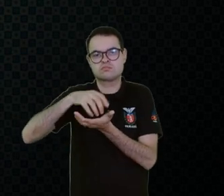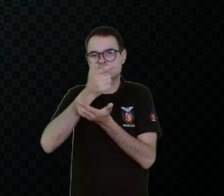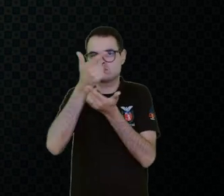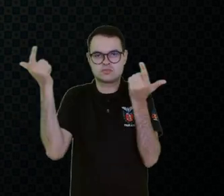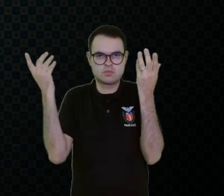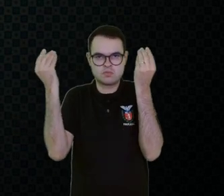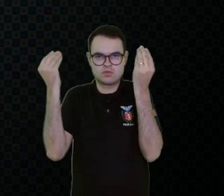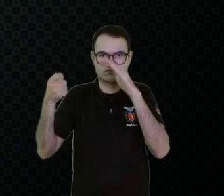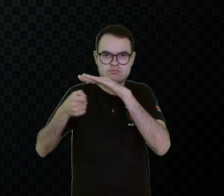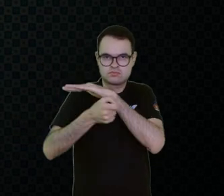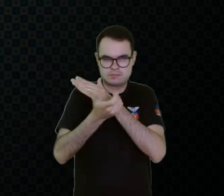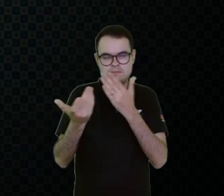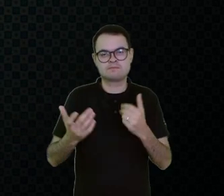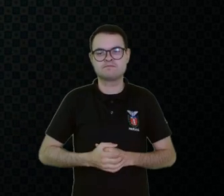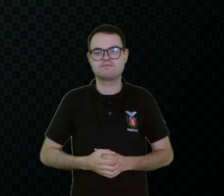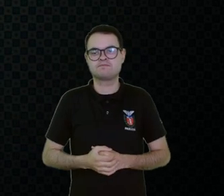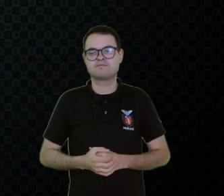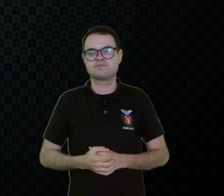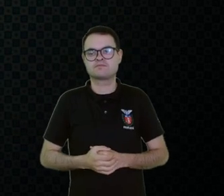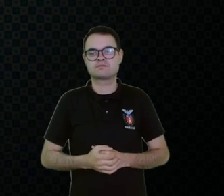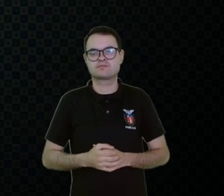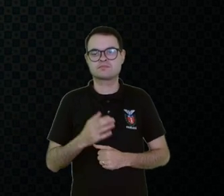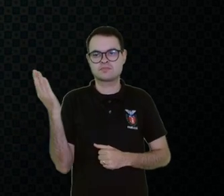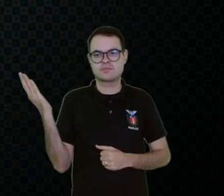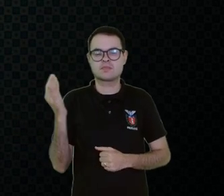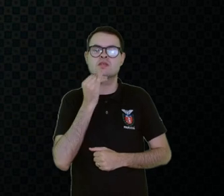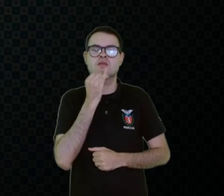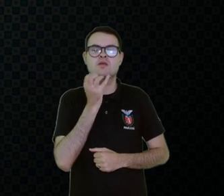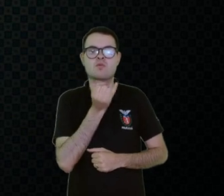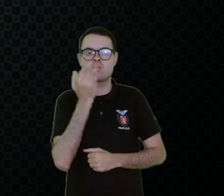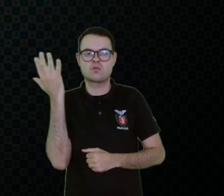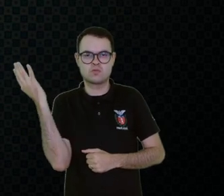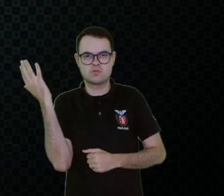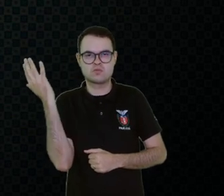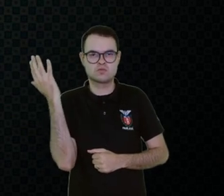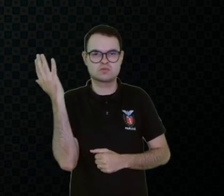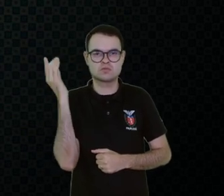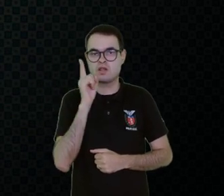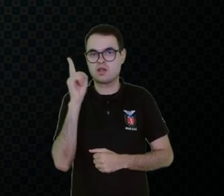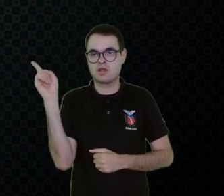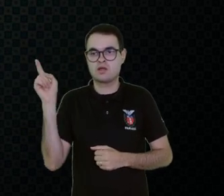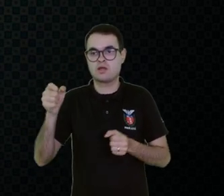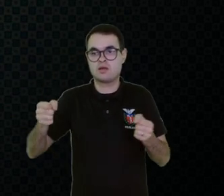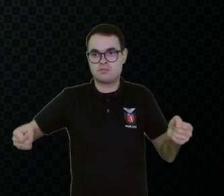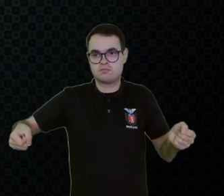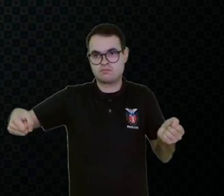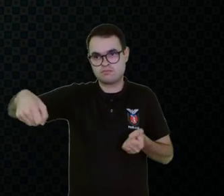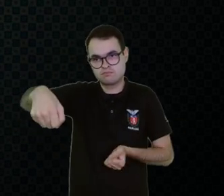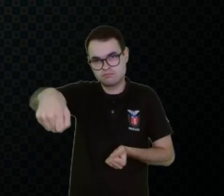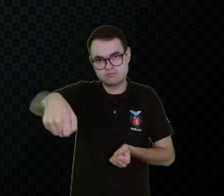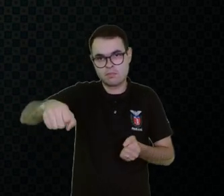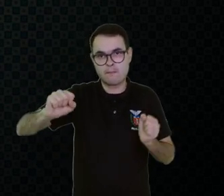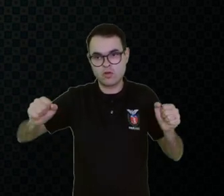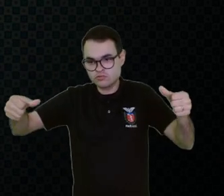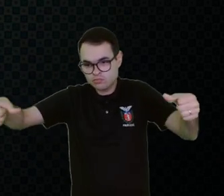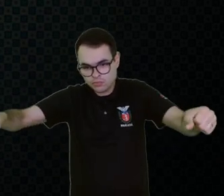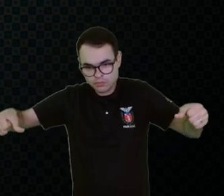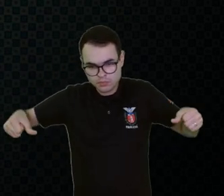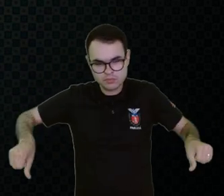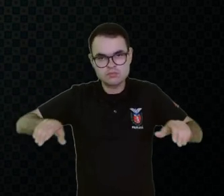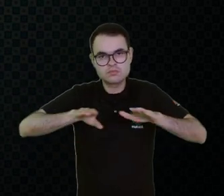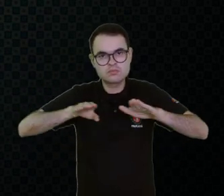financeiros, tá? Então, a gente tem aqui alguns exemplos, né? A prancha, ela pode estar, inclusive, fixada na carteira,